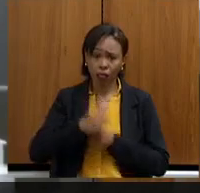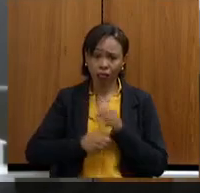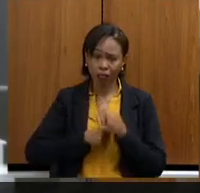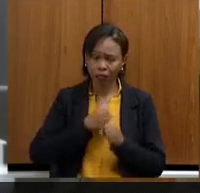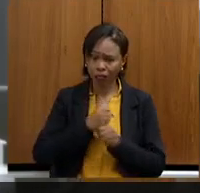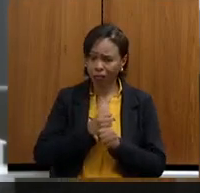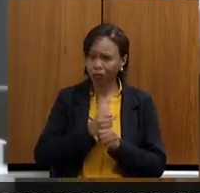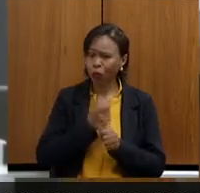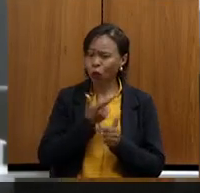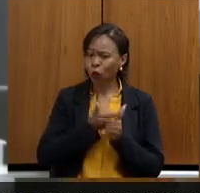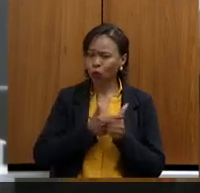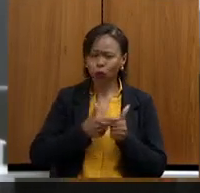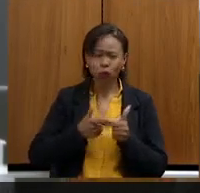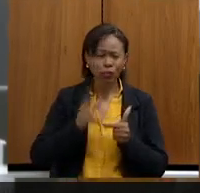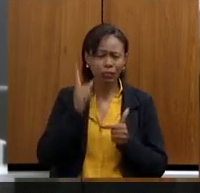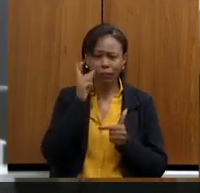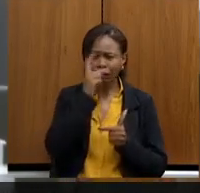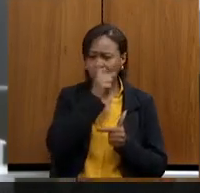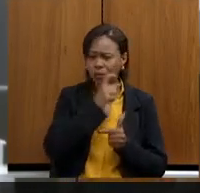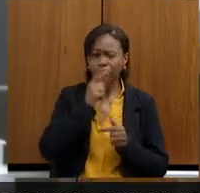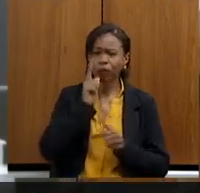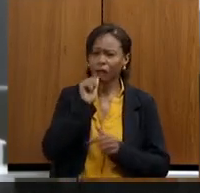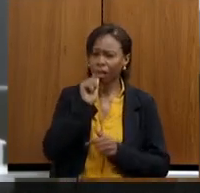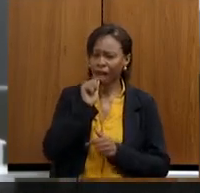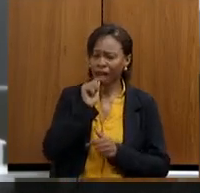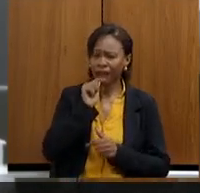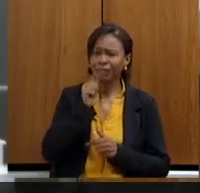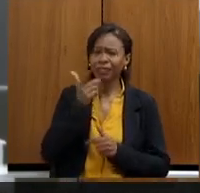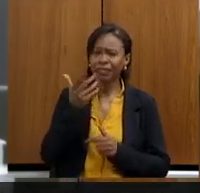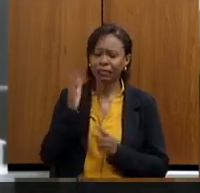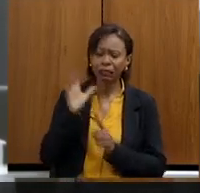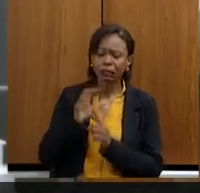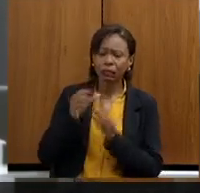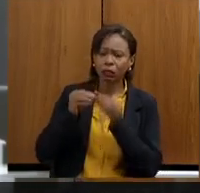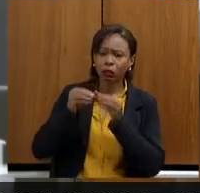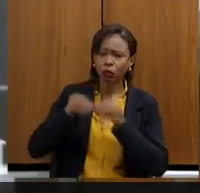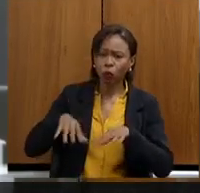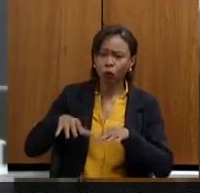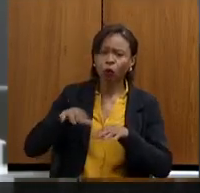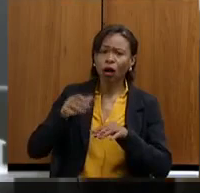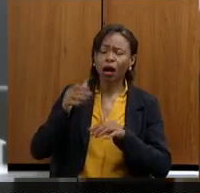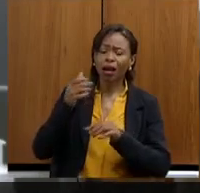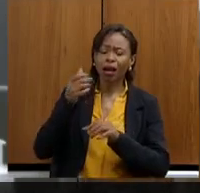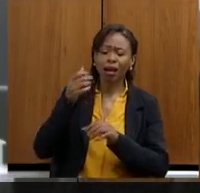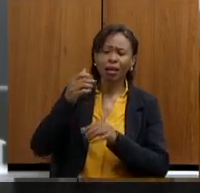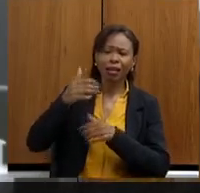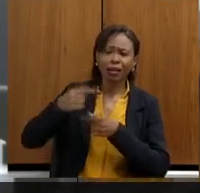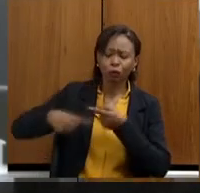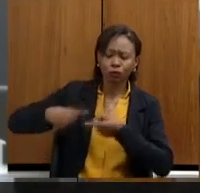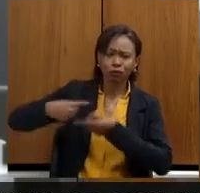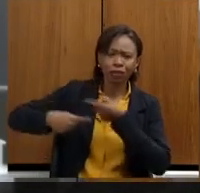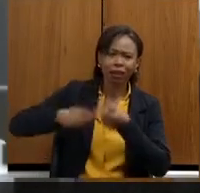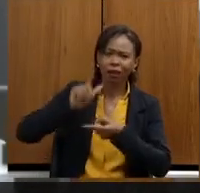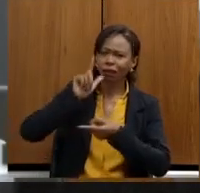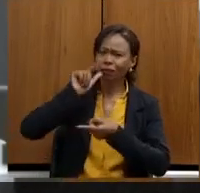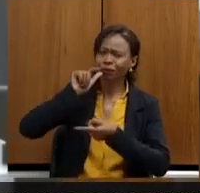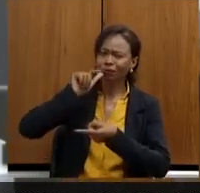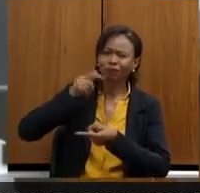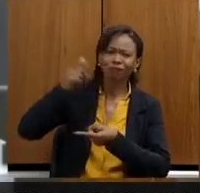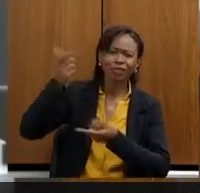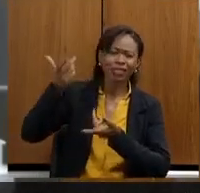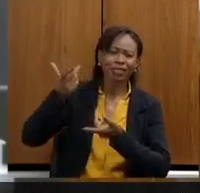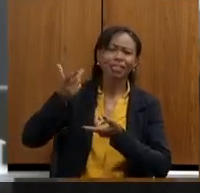que impactou sob maneira o setor de geração de energia hidráulica no país, reservatórios muito baixos, o tema